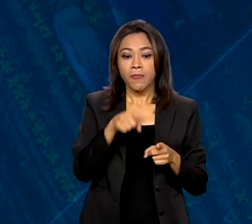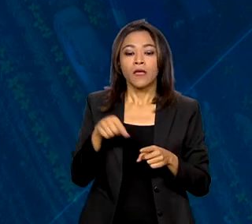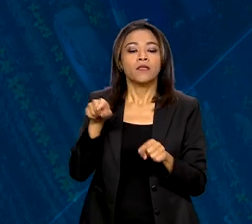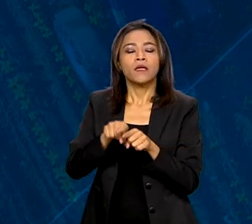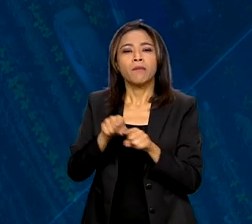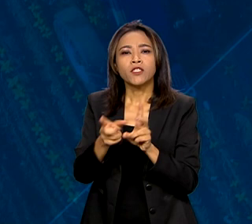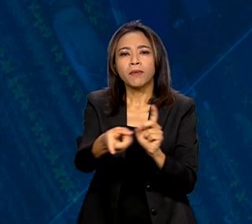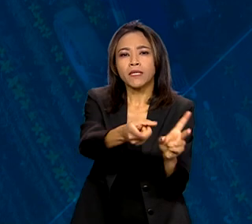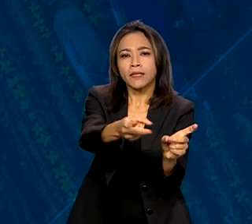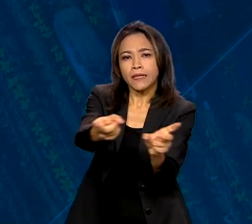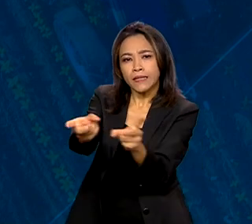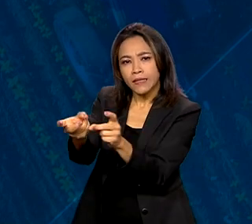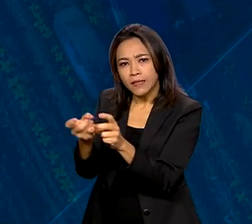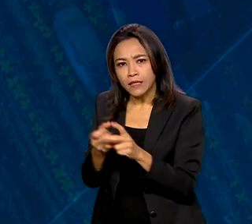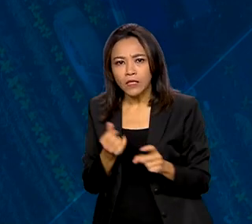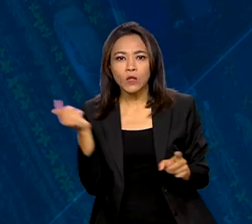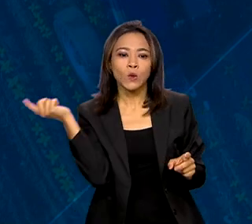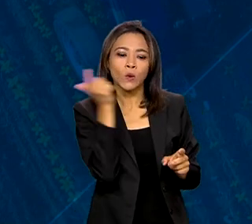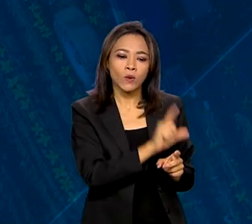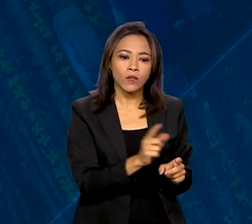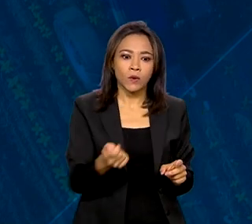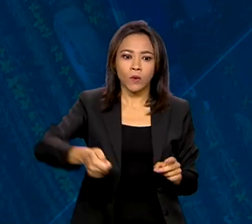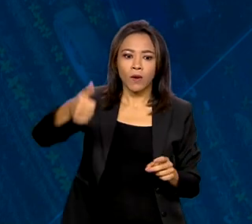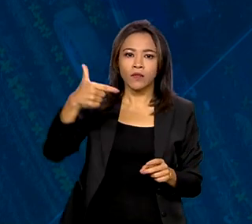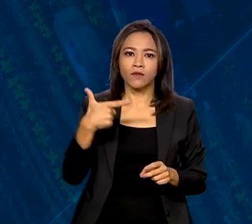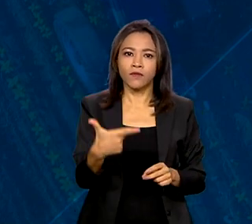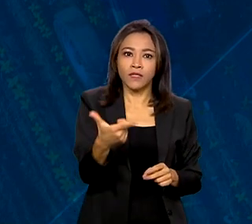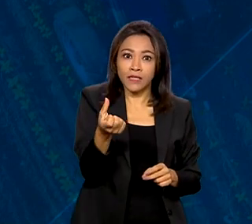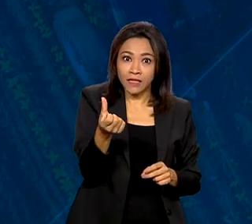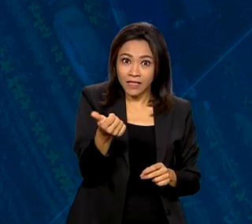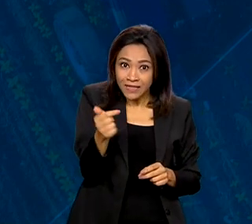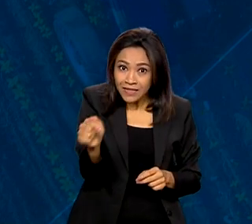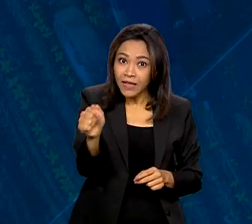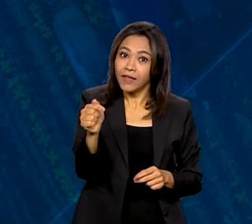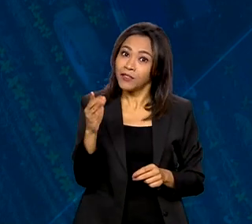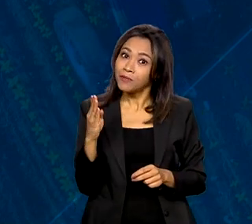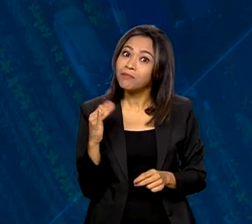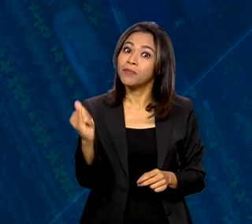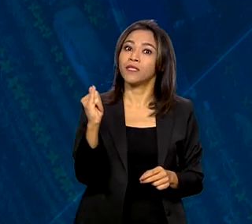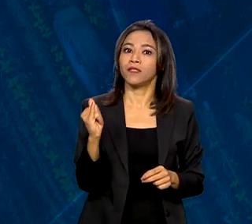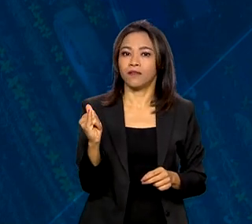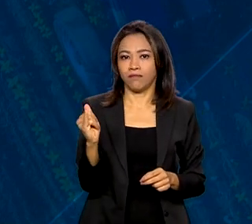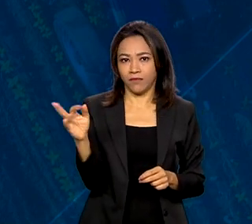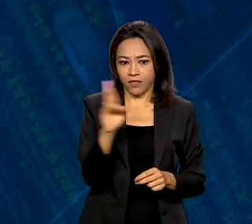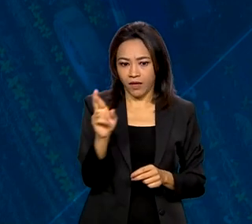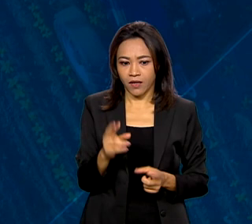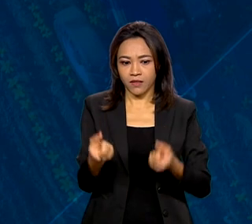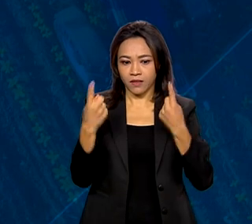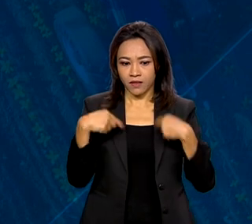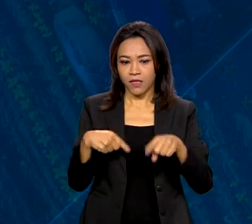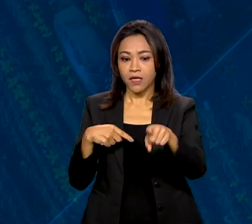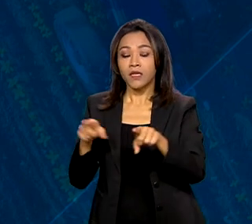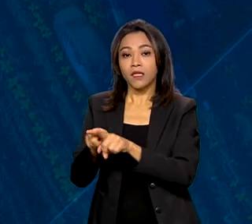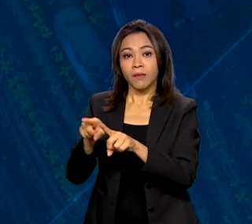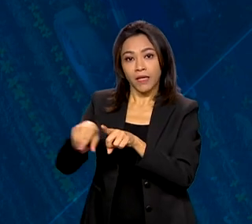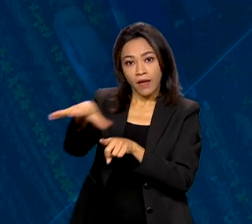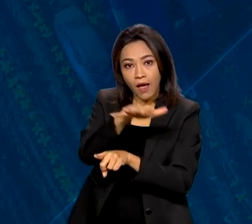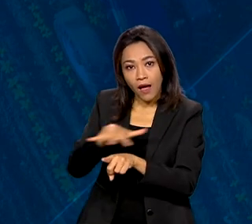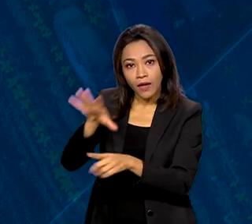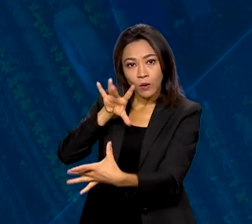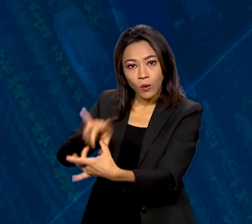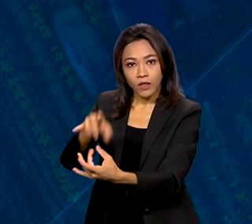comercialização atingiram quase 27 bilhões de reais. E as de industrialização